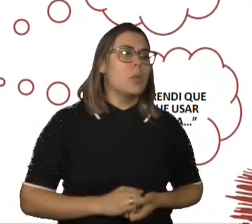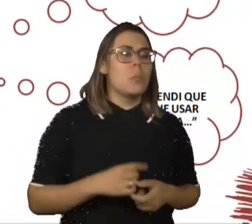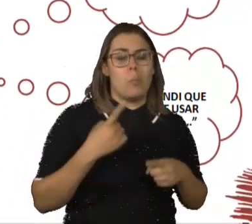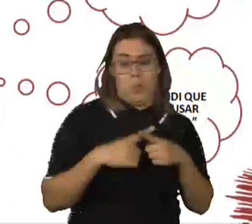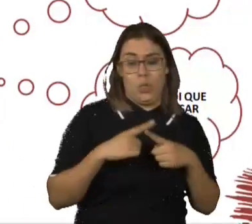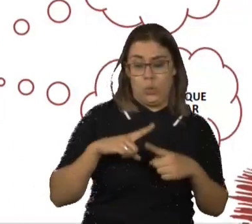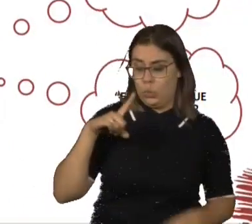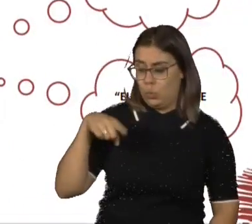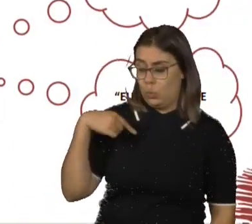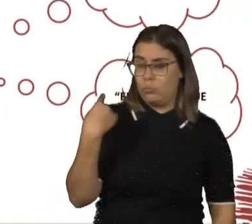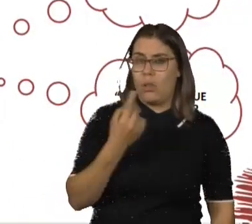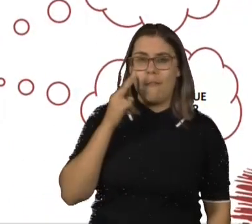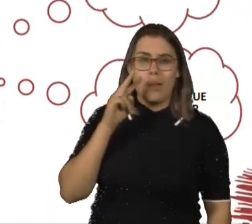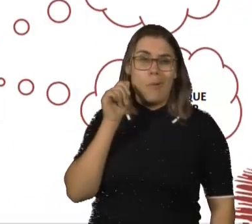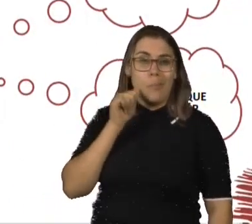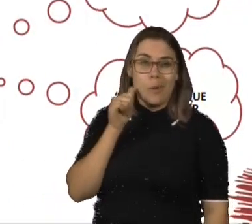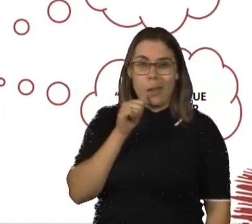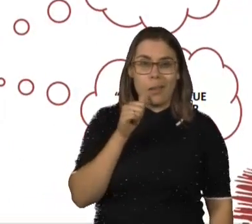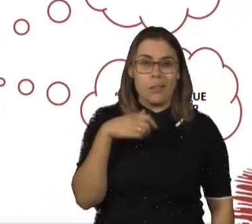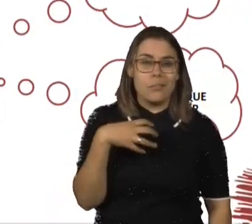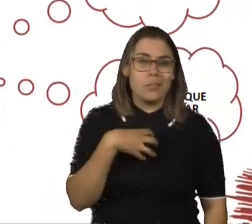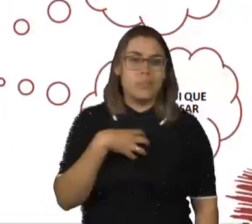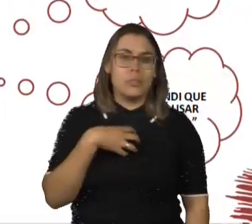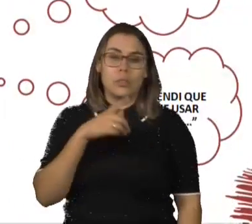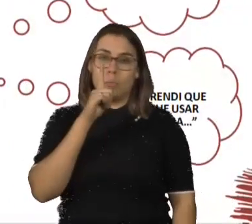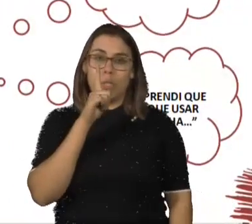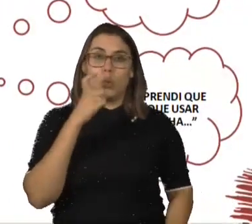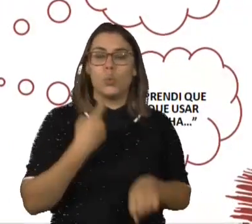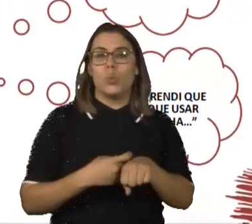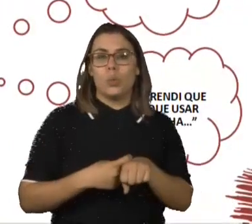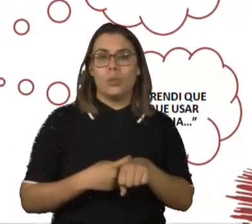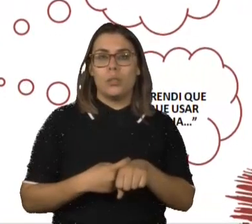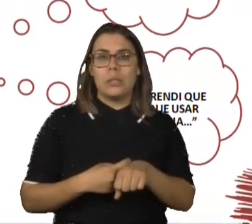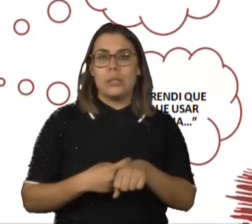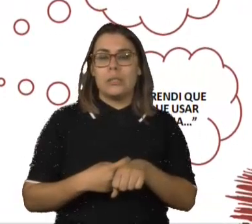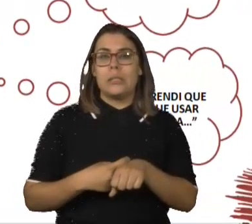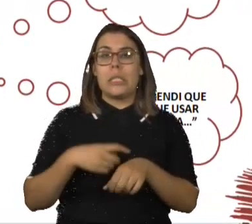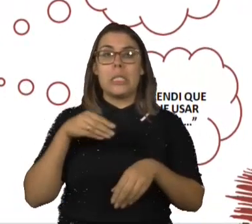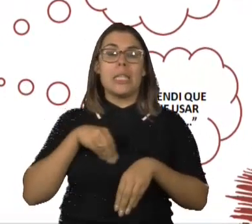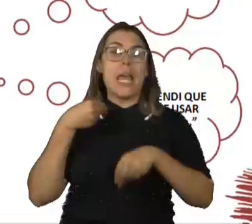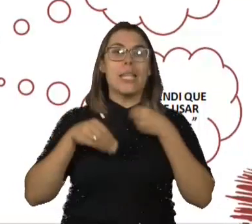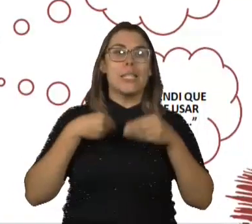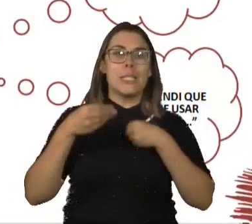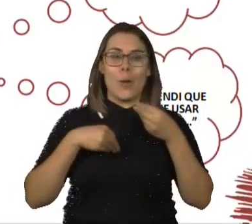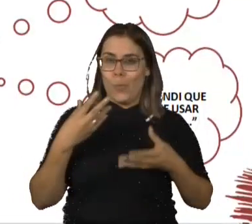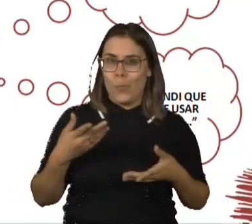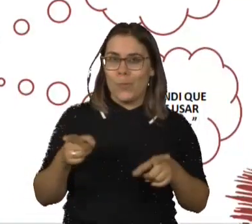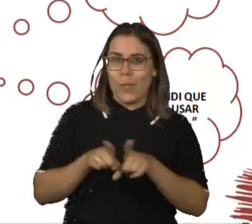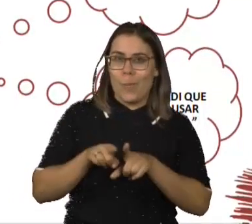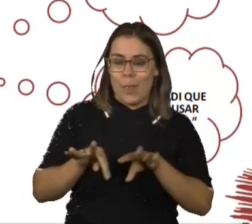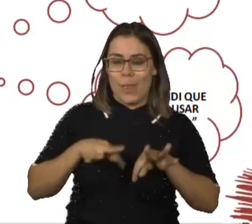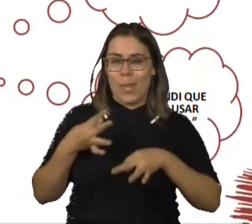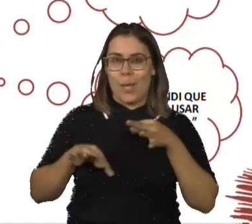todos nós, quando vemos uma mulher, a gente fica com o pênis duro e sente tesão também. A outra colocou